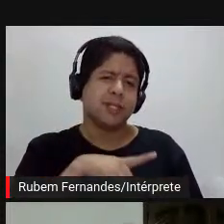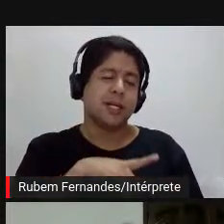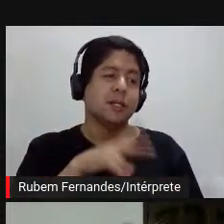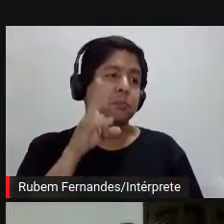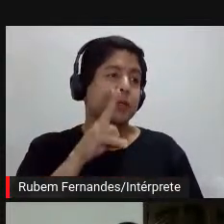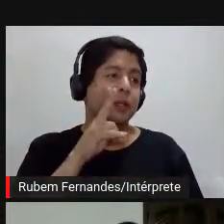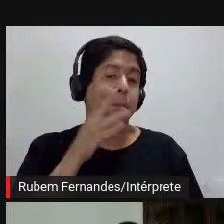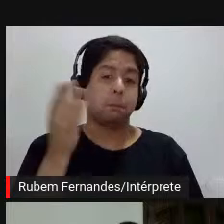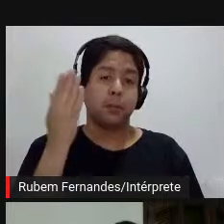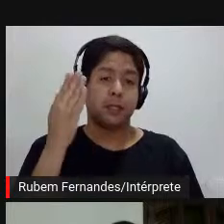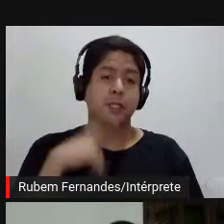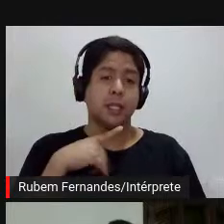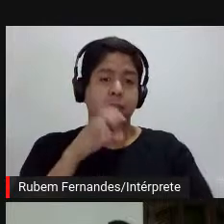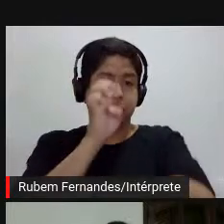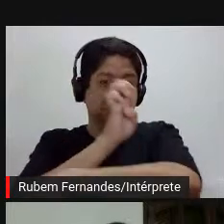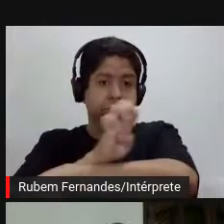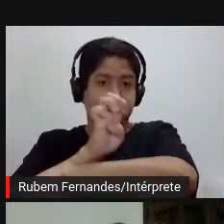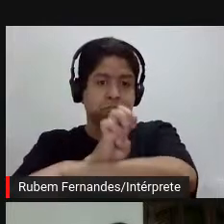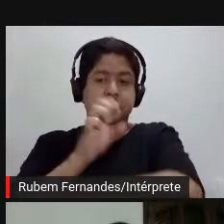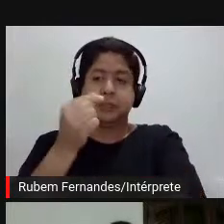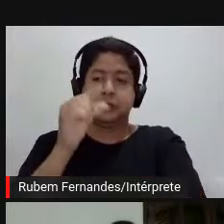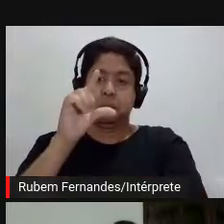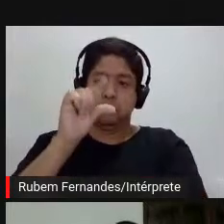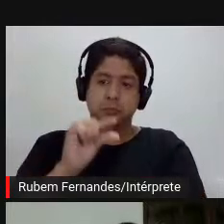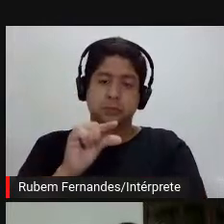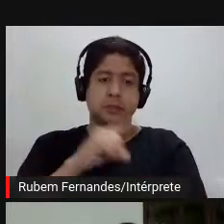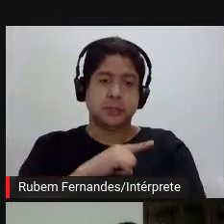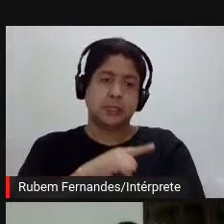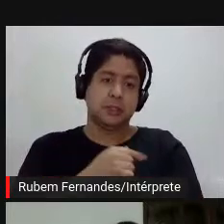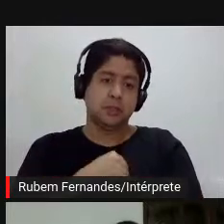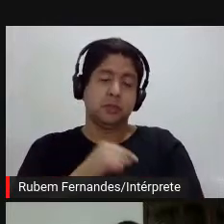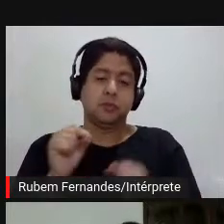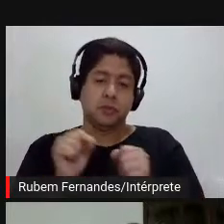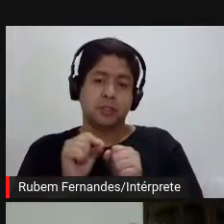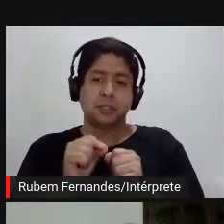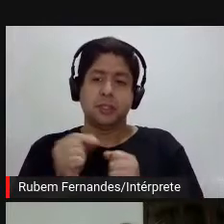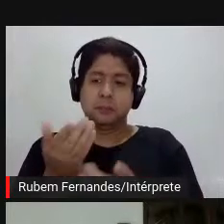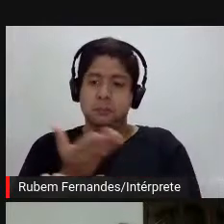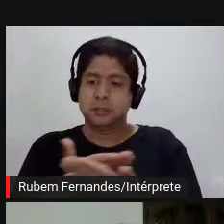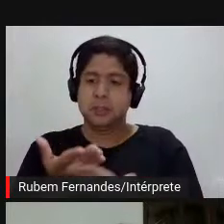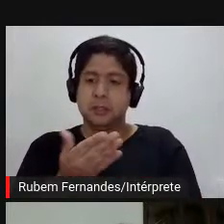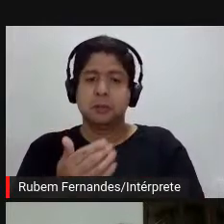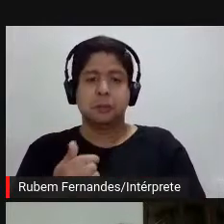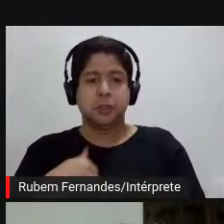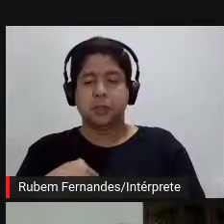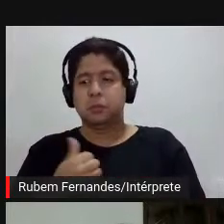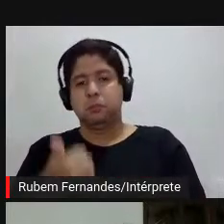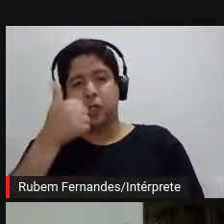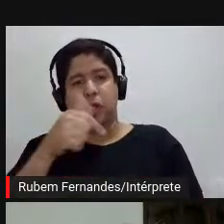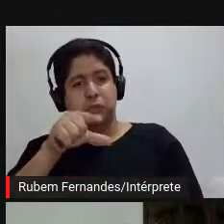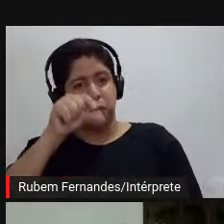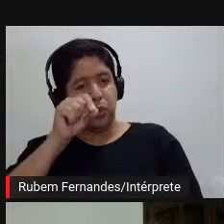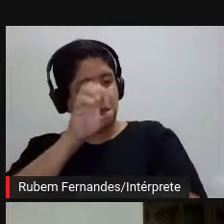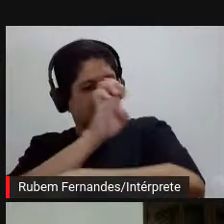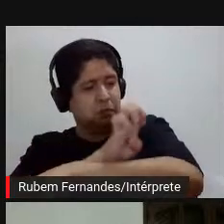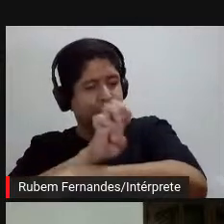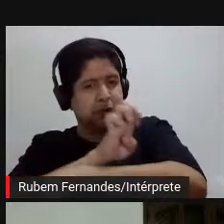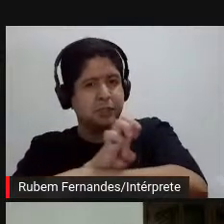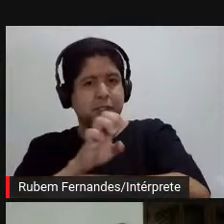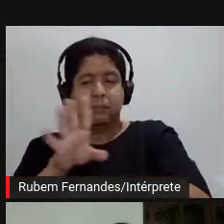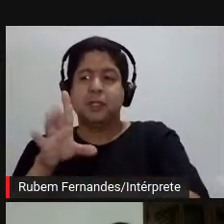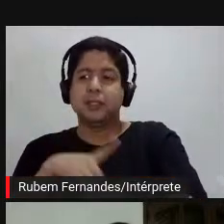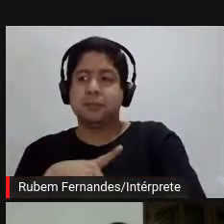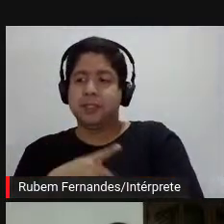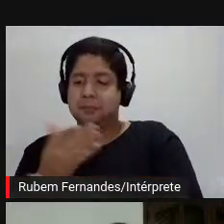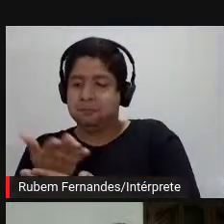eu tinha um estágio que era bem pouco dinheiro, dinheiro, mas era melhor do que a mediação, o valor no final do mês, eu era dura para fazer mediação também, não